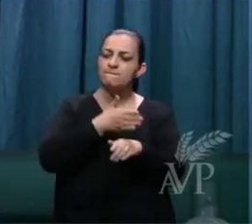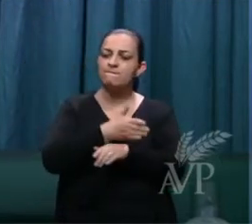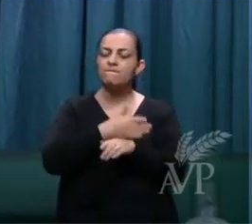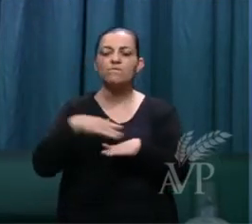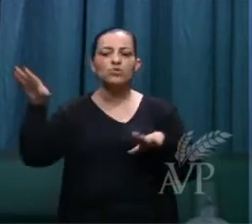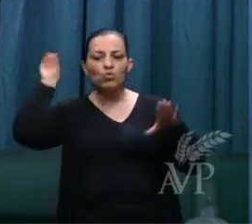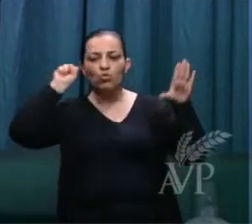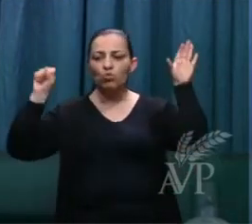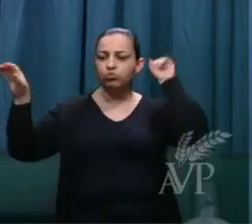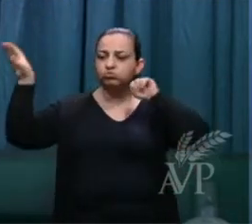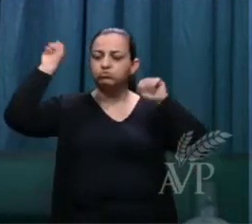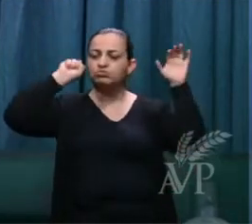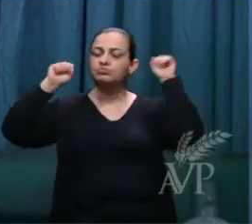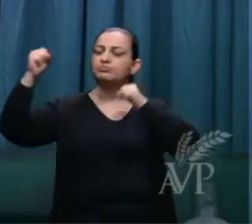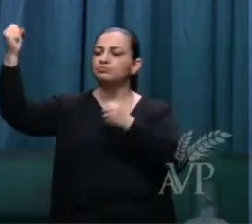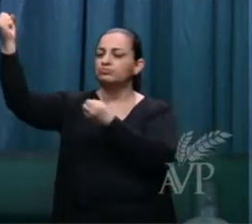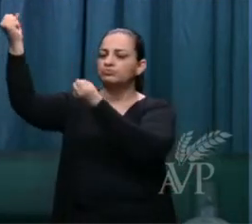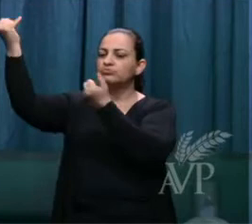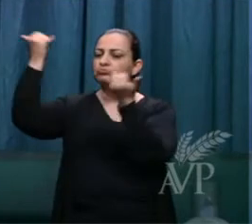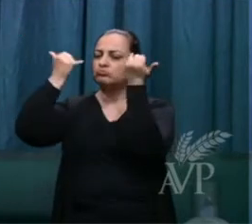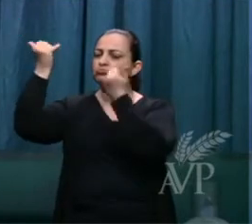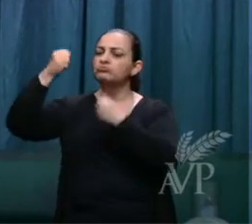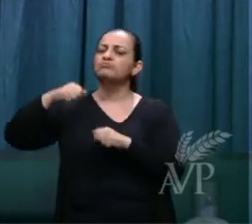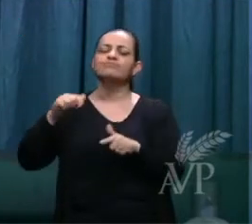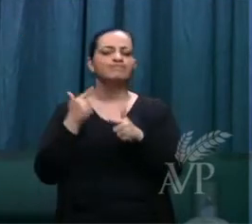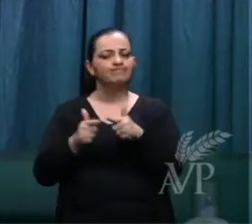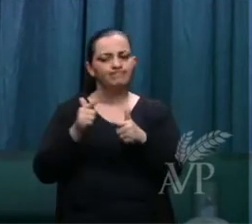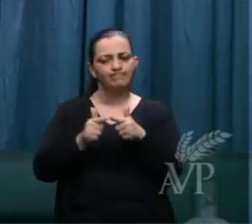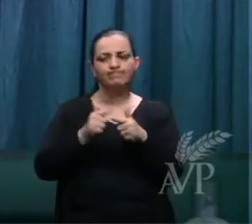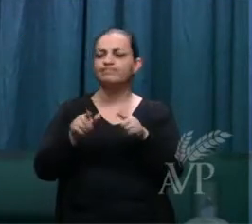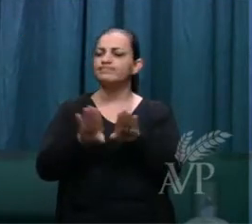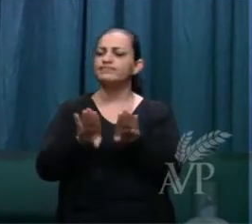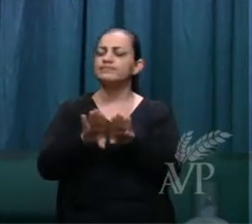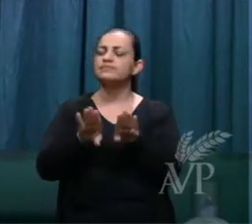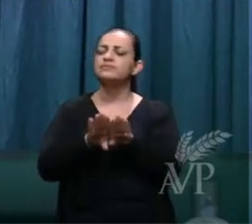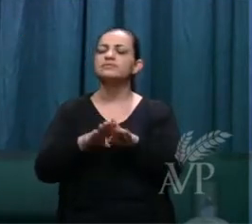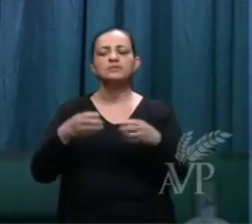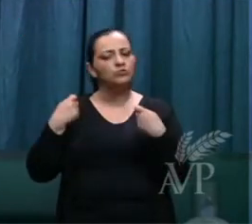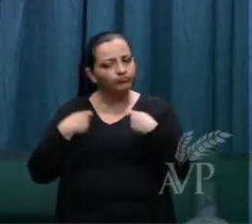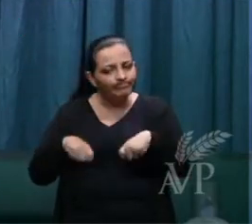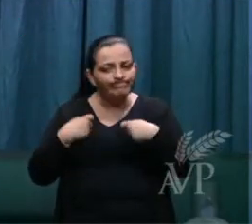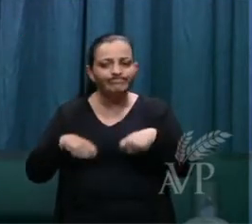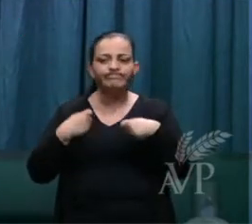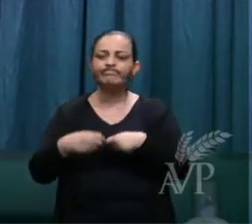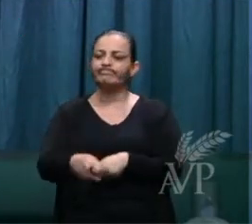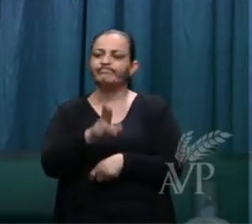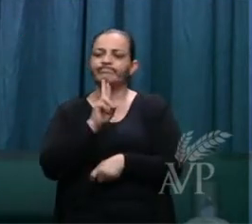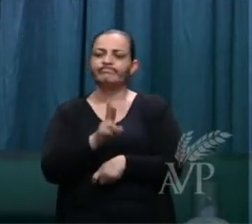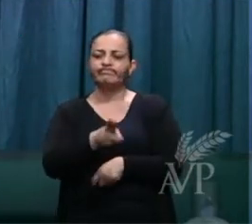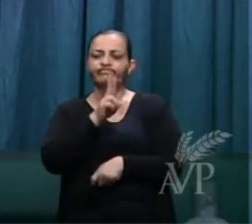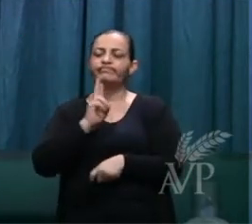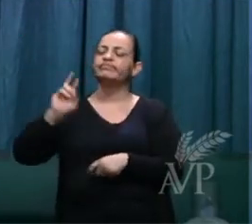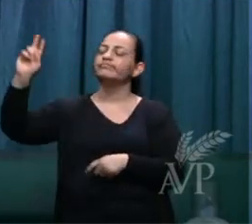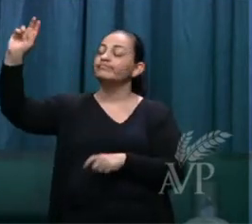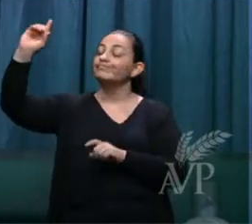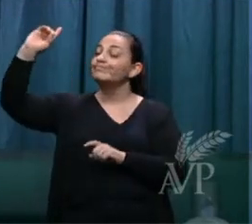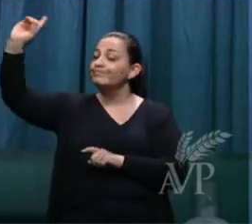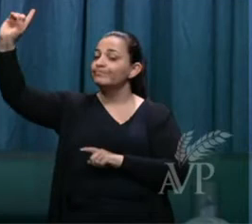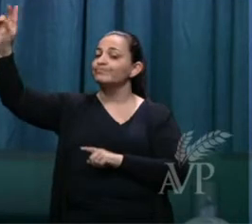a palavra. Agora, elas vêm com seus problemas, estão precisando de respostas de Deus.